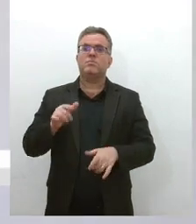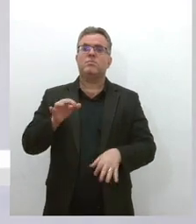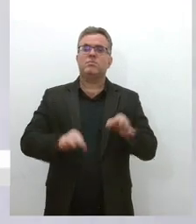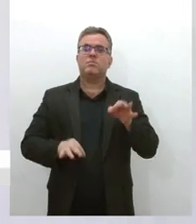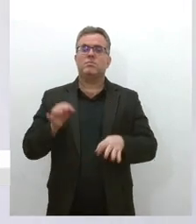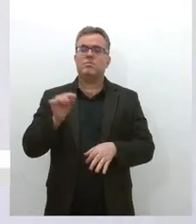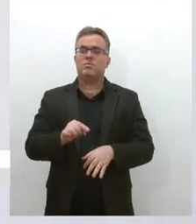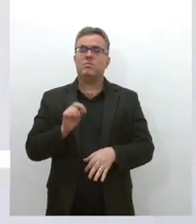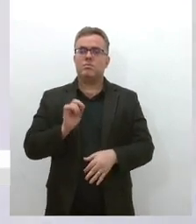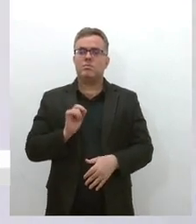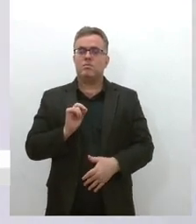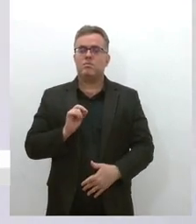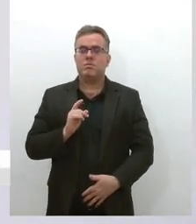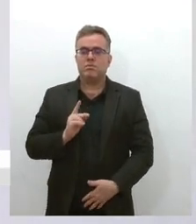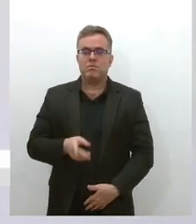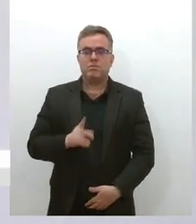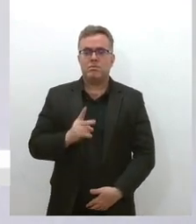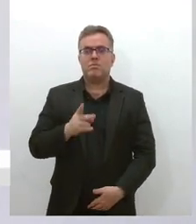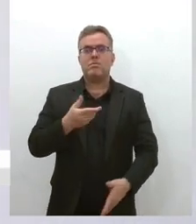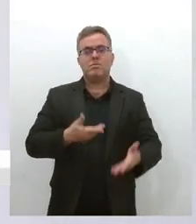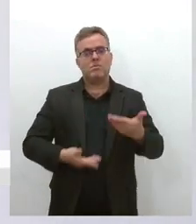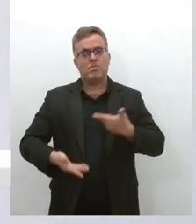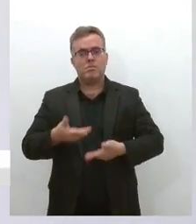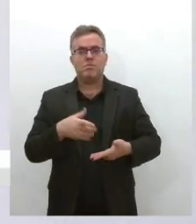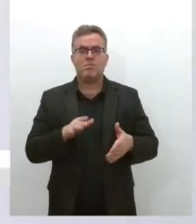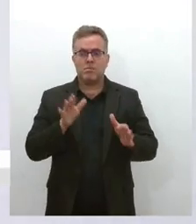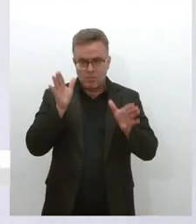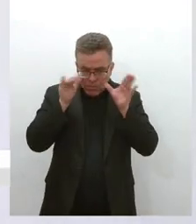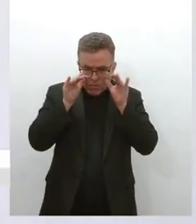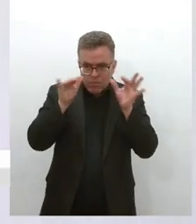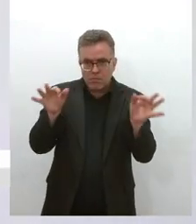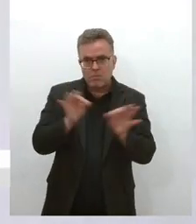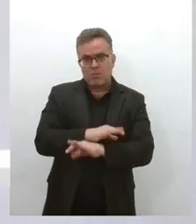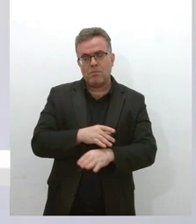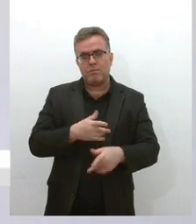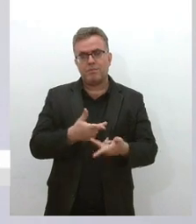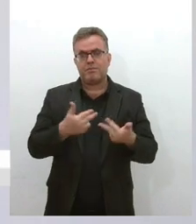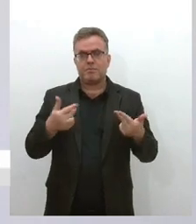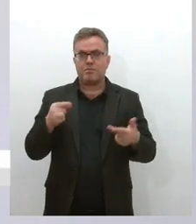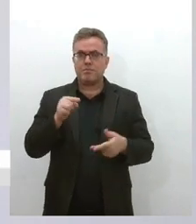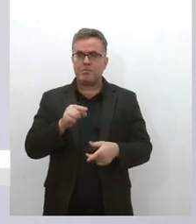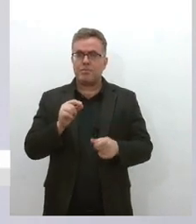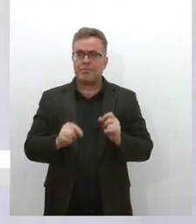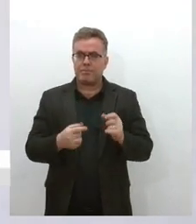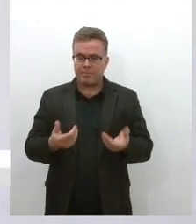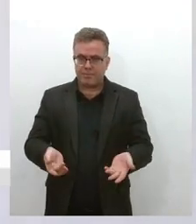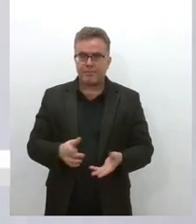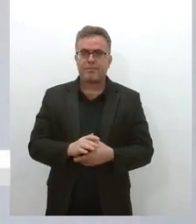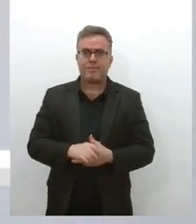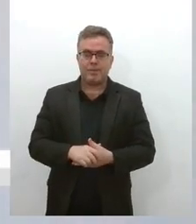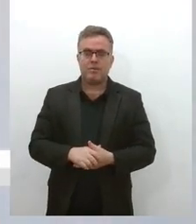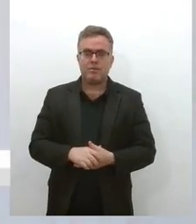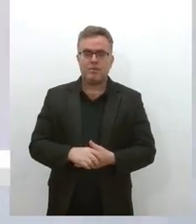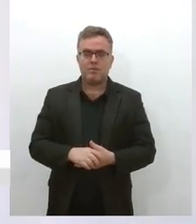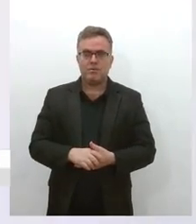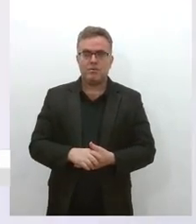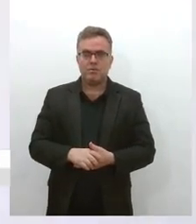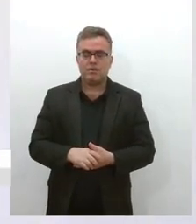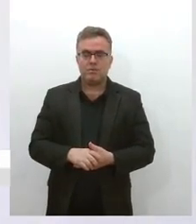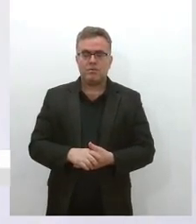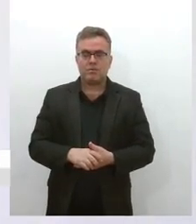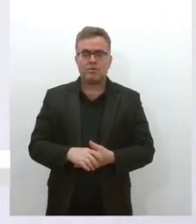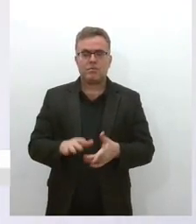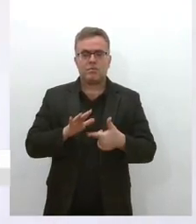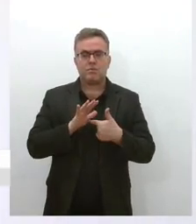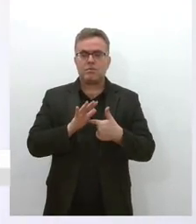para estar, também, observando essas questões, né, e trazendo, desocutando,